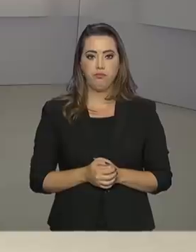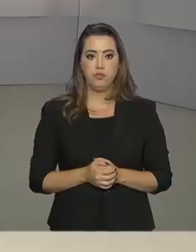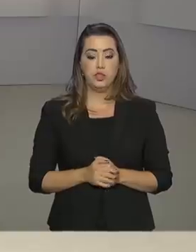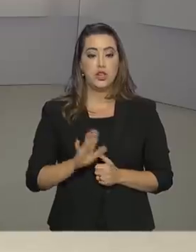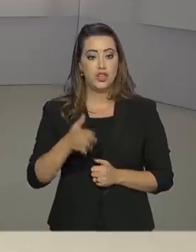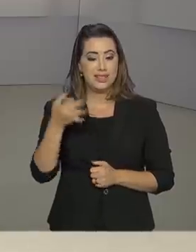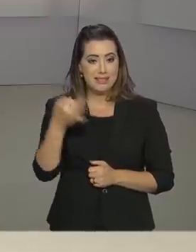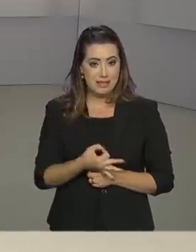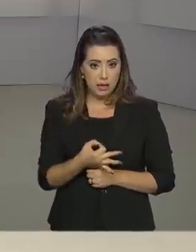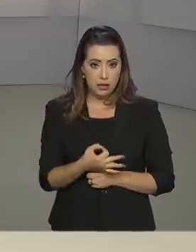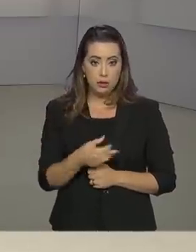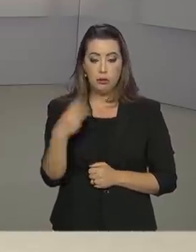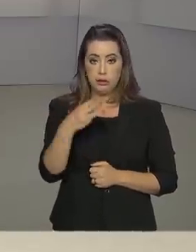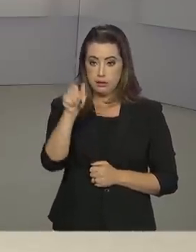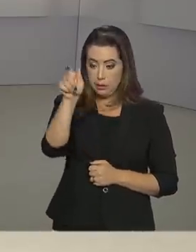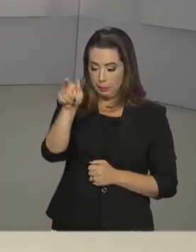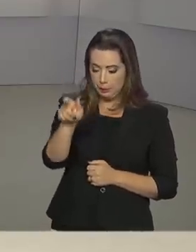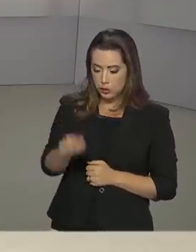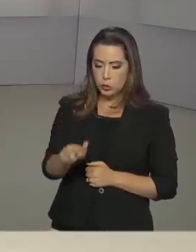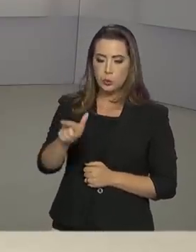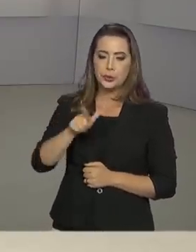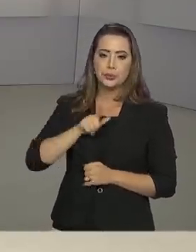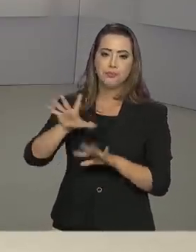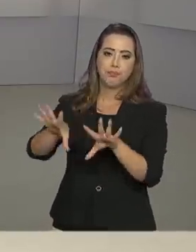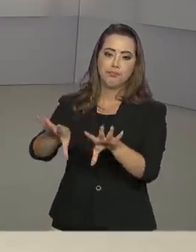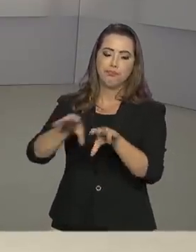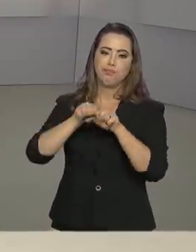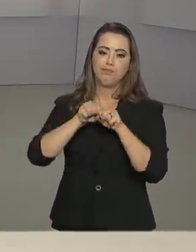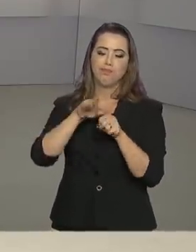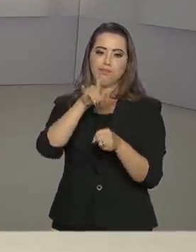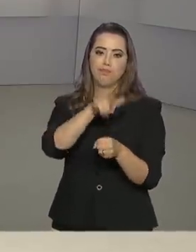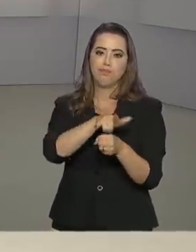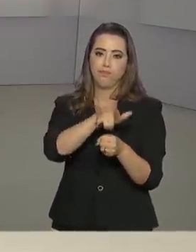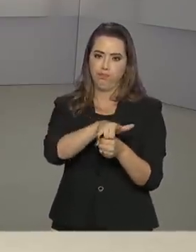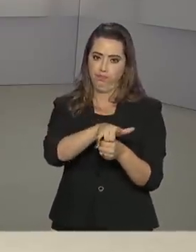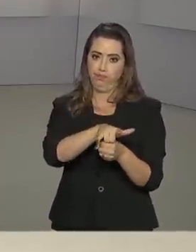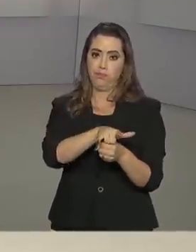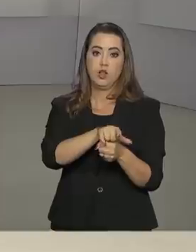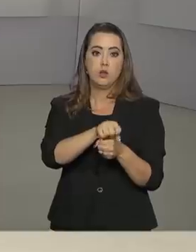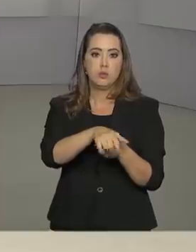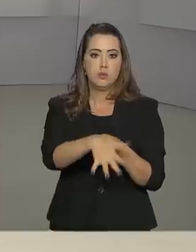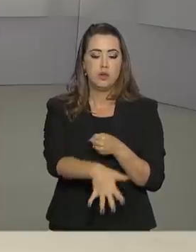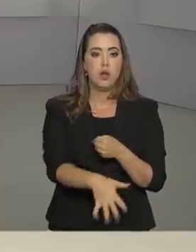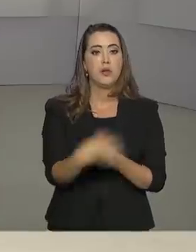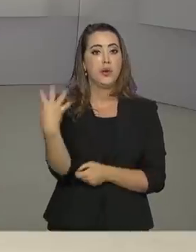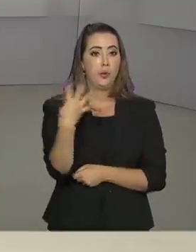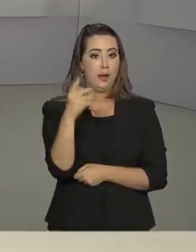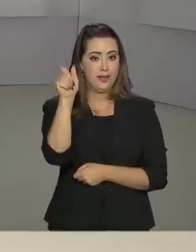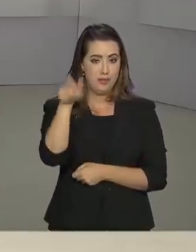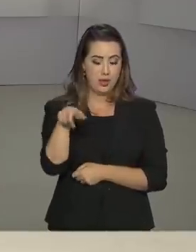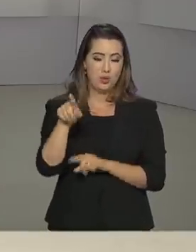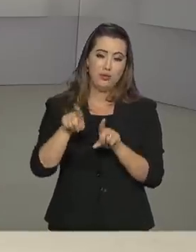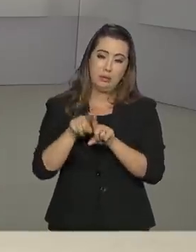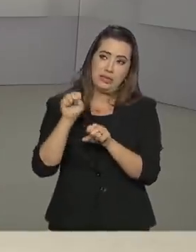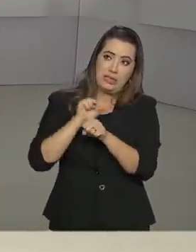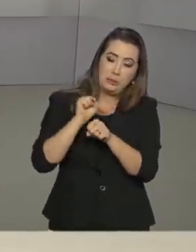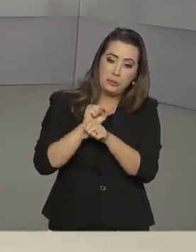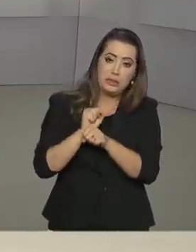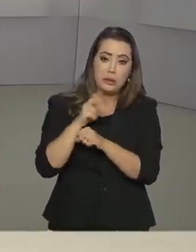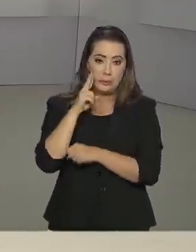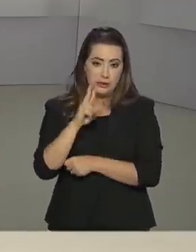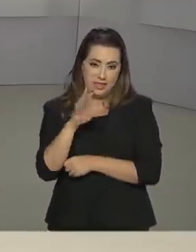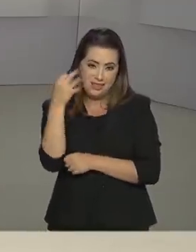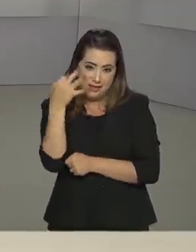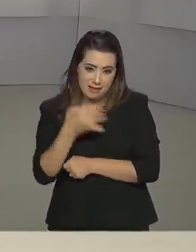Foi confirmado o terceiro caso da doença Covid-19 no Brasil. E um quarto possível caso aguarda exame de